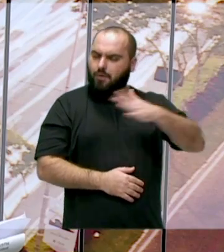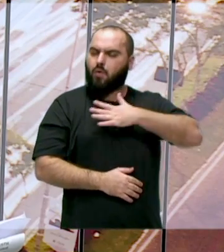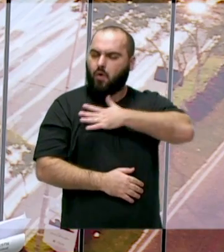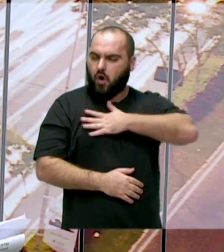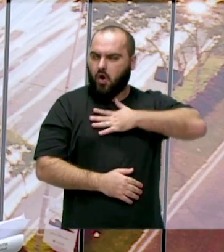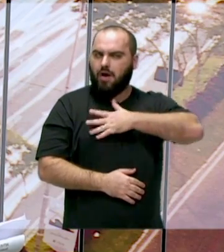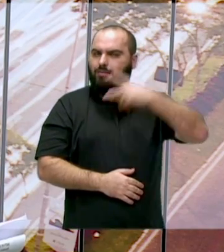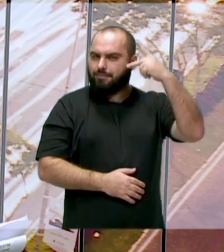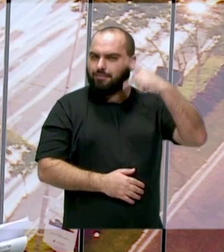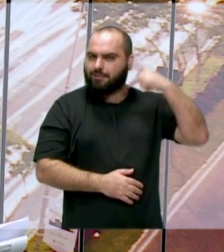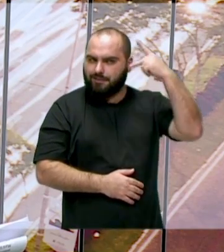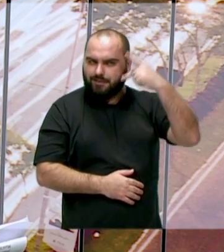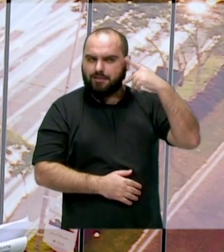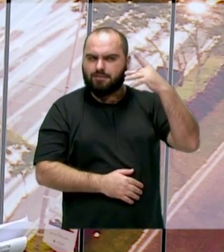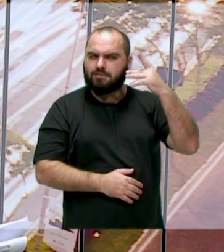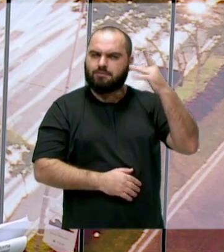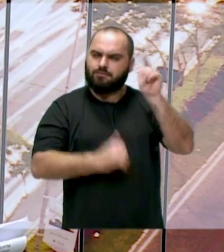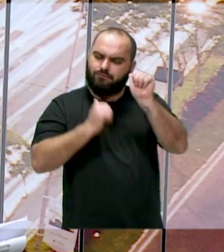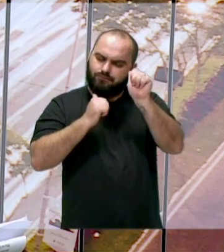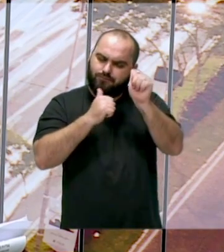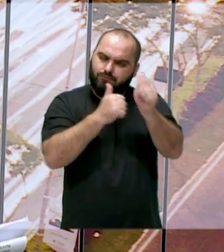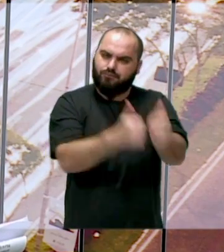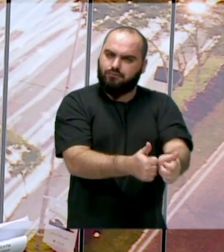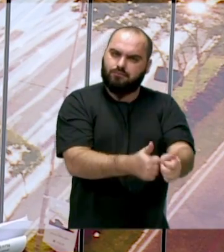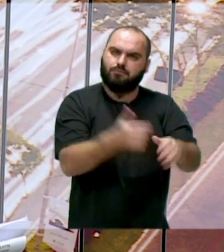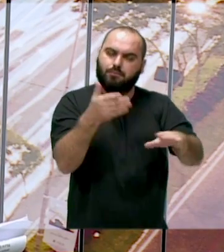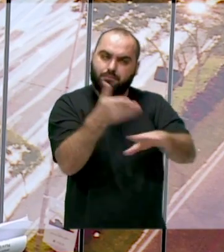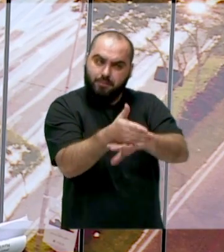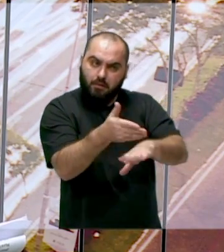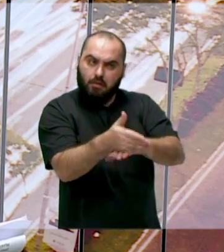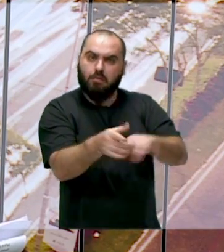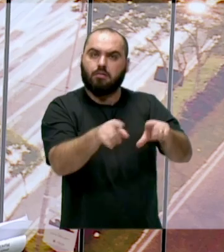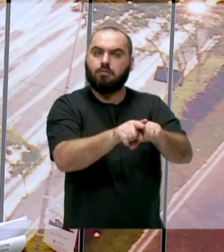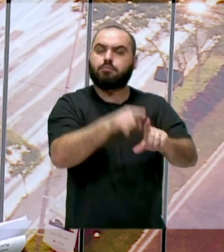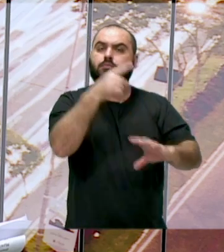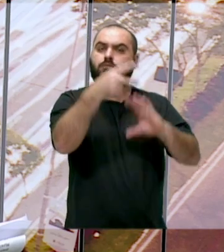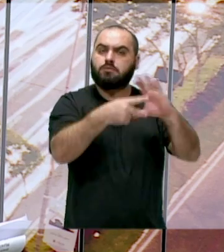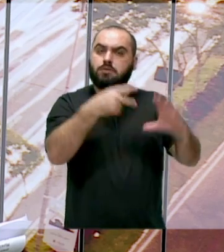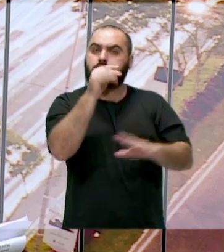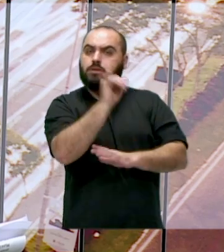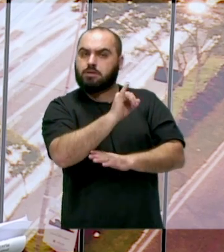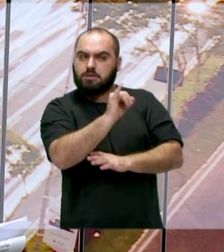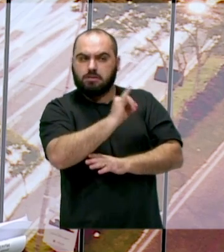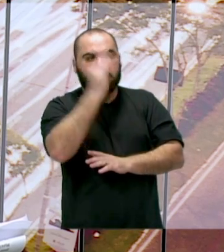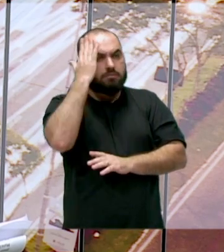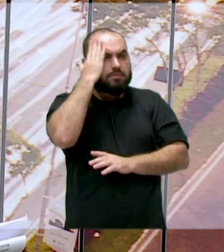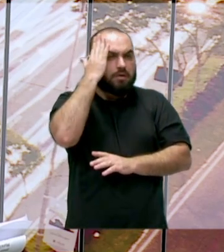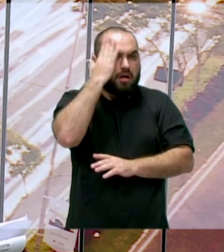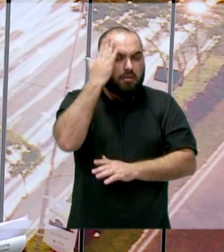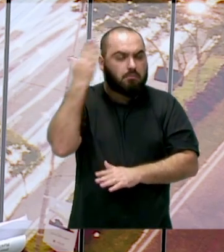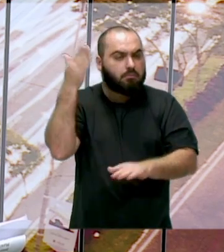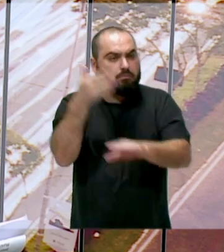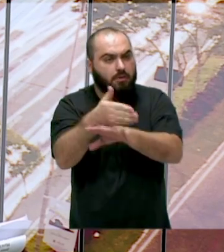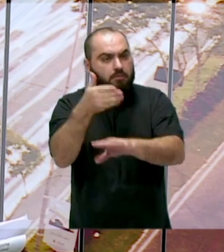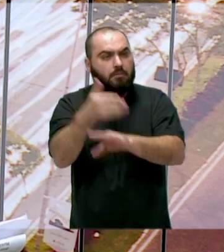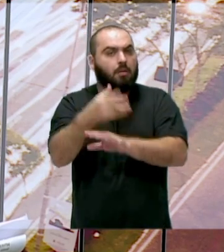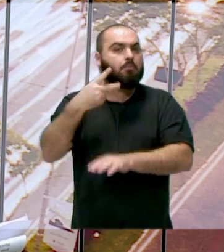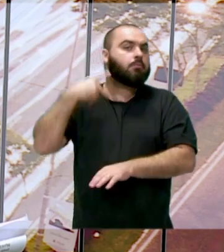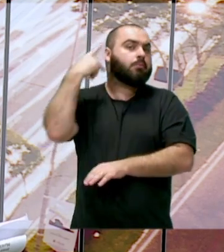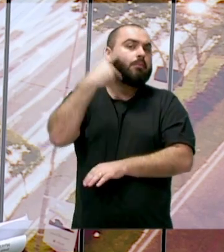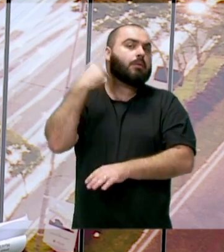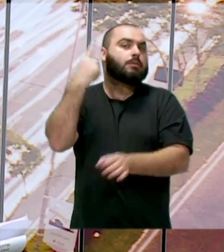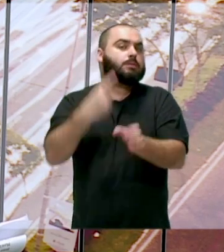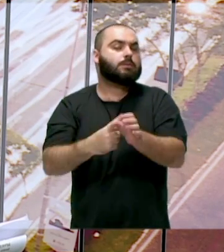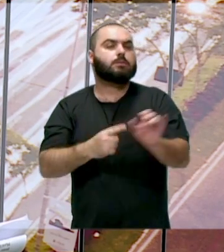aproximação, né, de participar também aqui na Câmara de Vereadores, participar das atividades políticas da cidade,